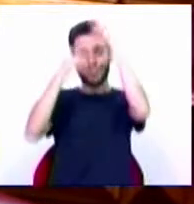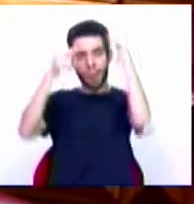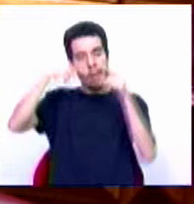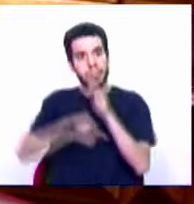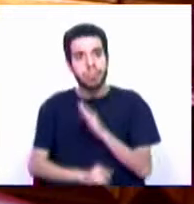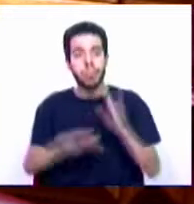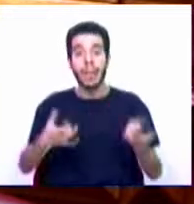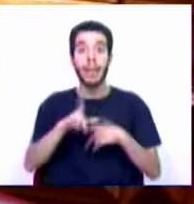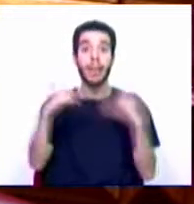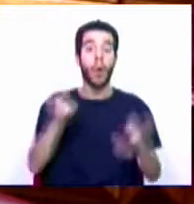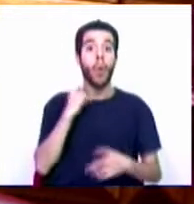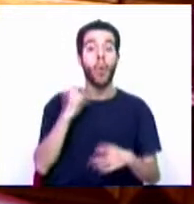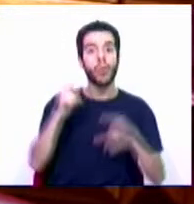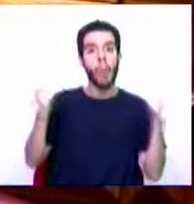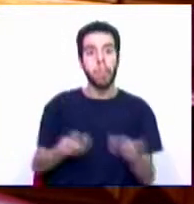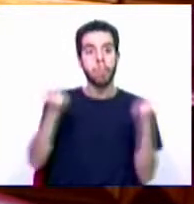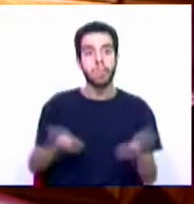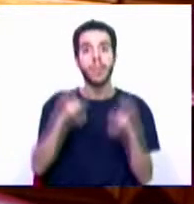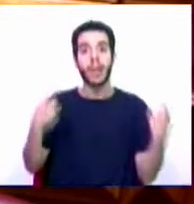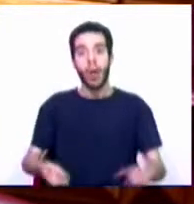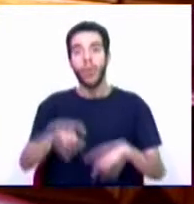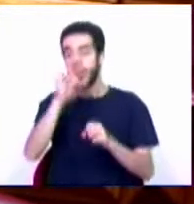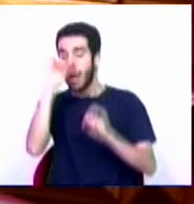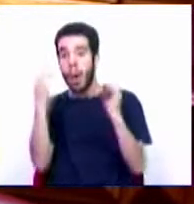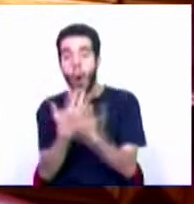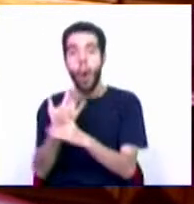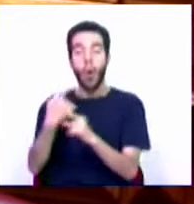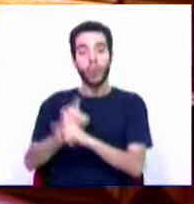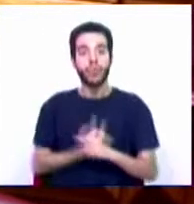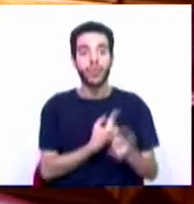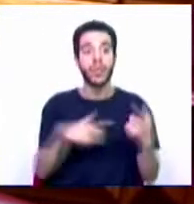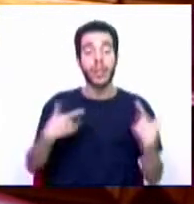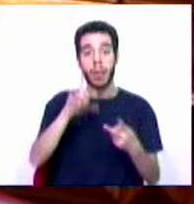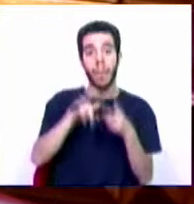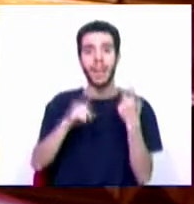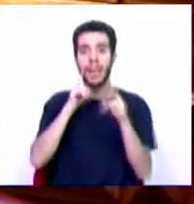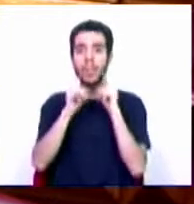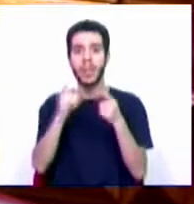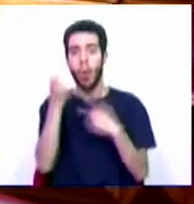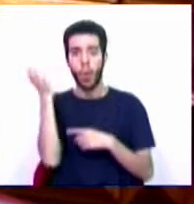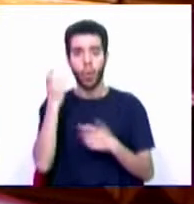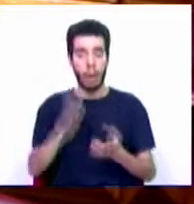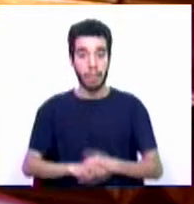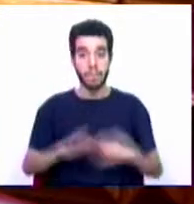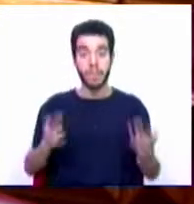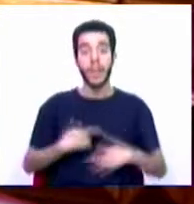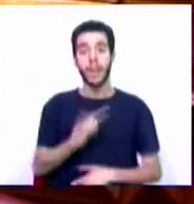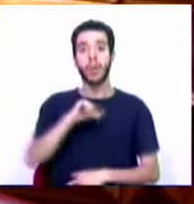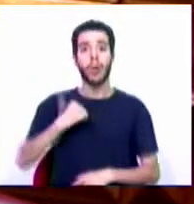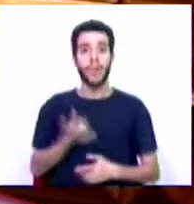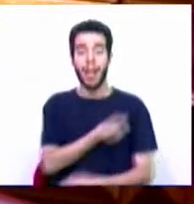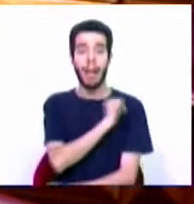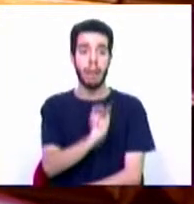o curso de promoção e gestão de recursos turísticos locais e o curso de gestão e animação cultural. Torres Vedras era a sua